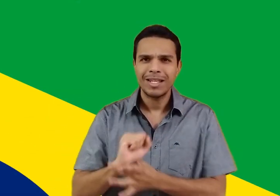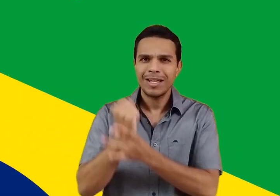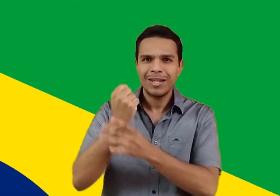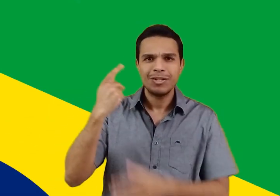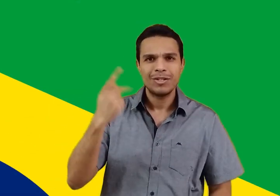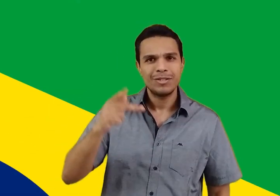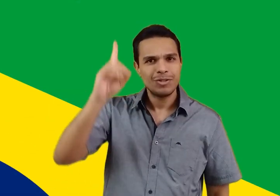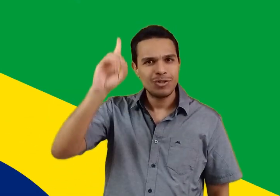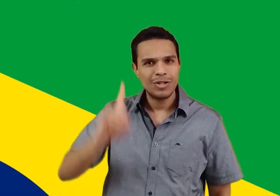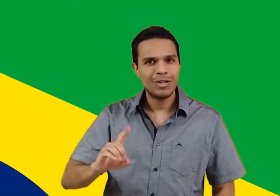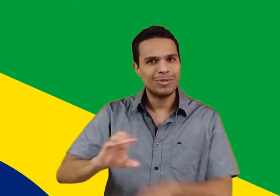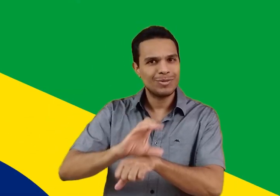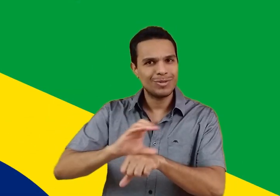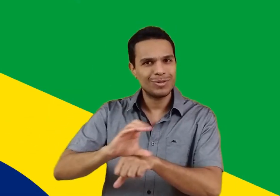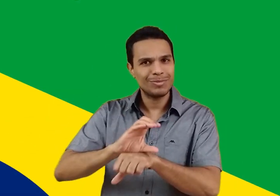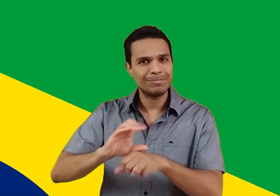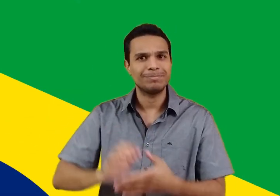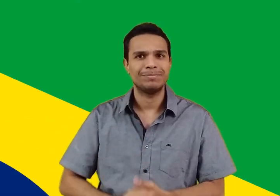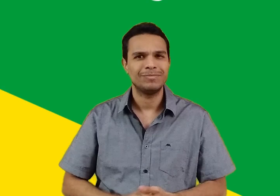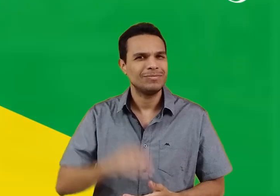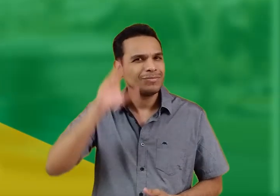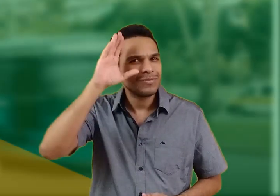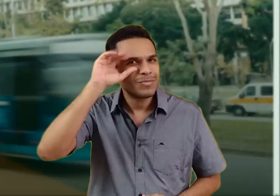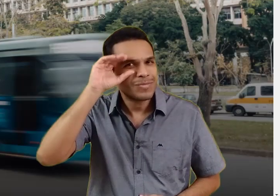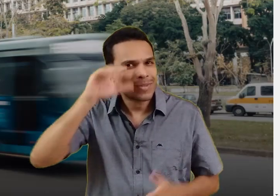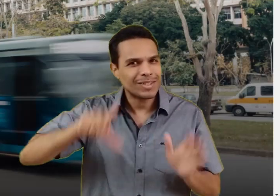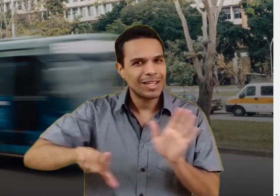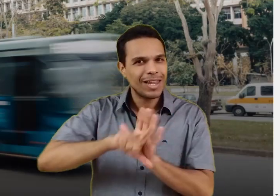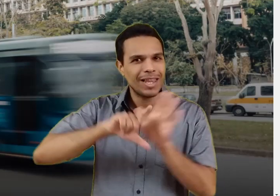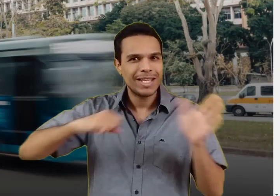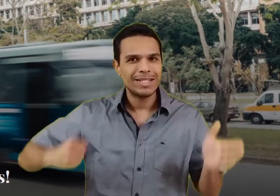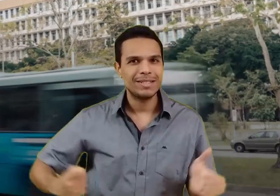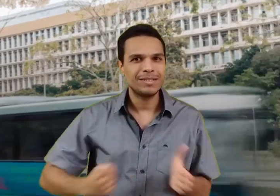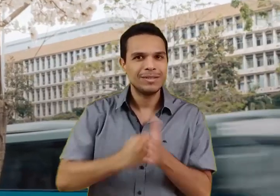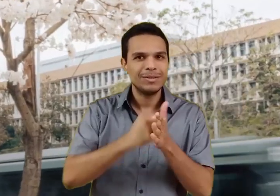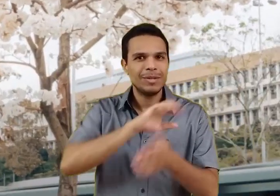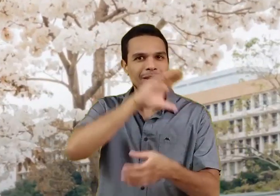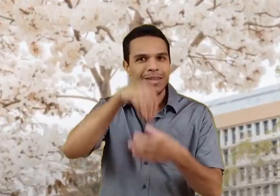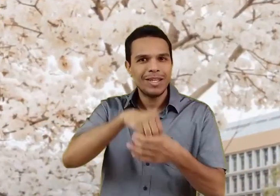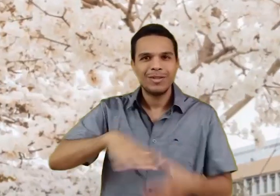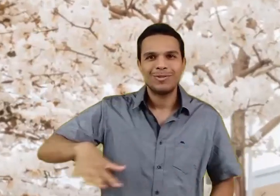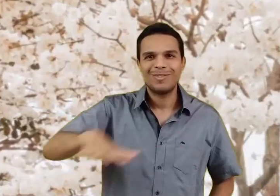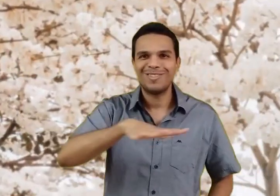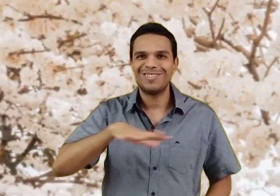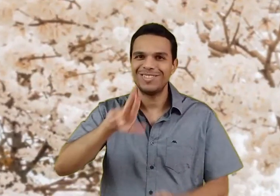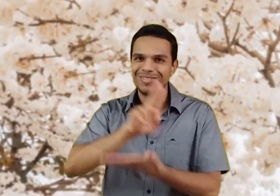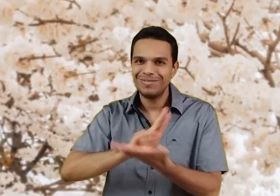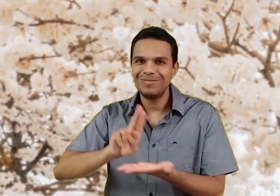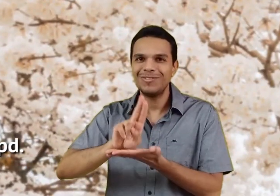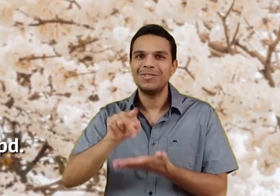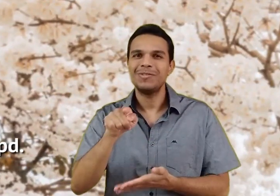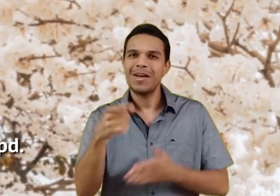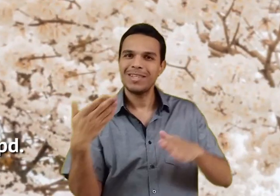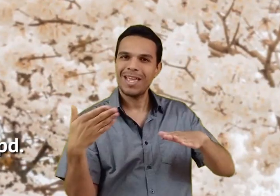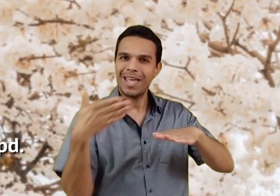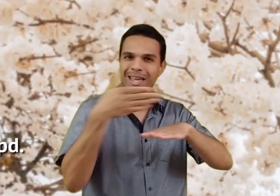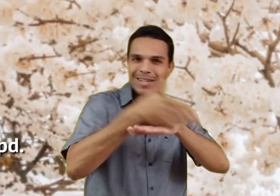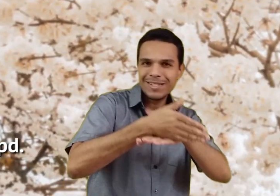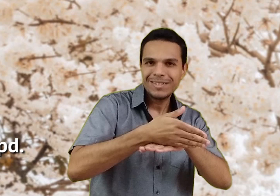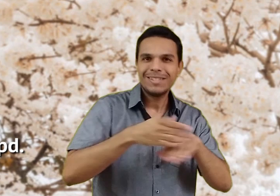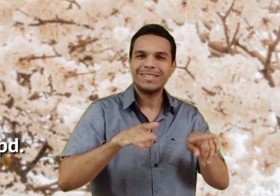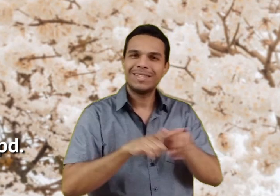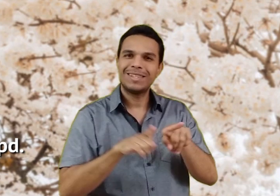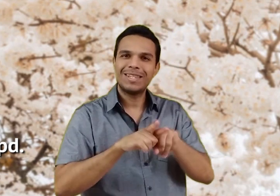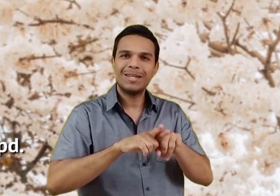garantir seus direitos constitucionais. Para ficar por dentro dos impactos dessa lei no âmbito da universidade, acesse e